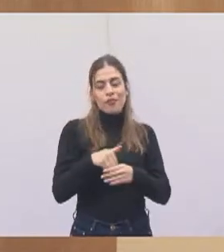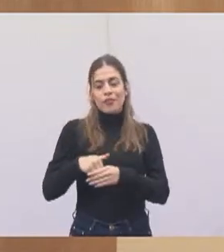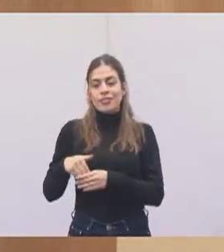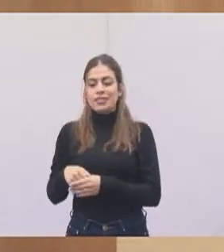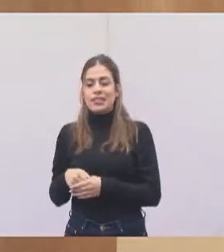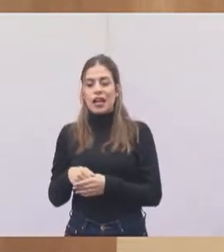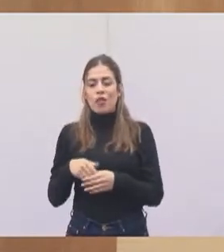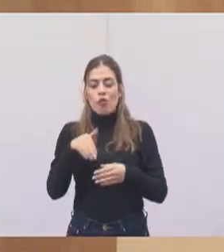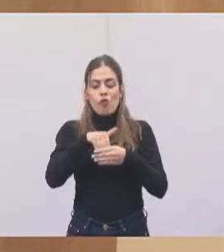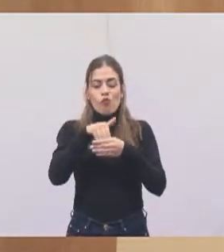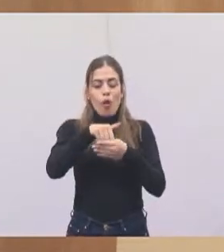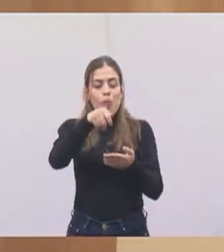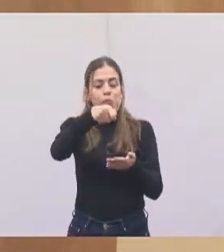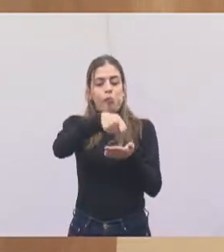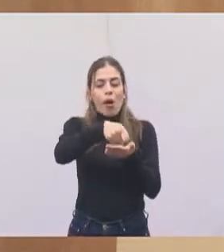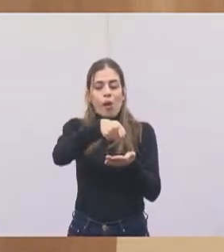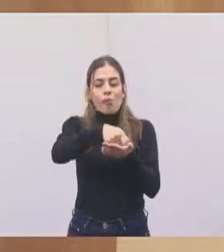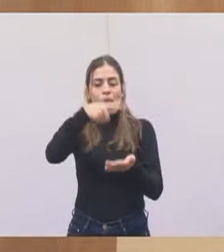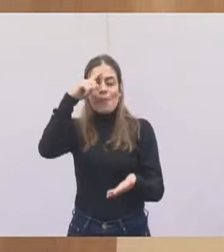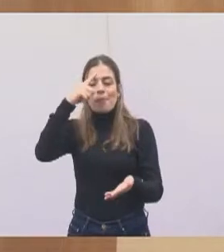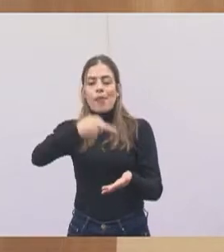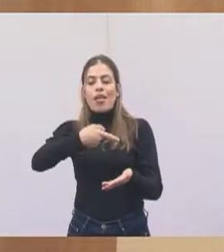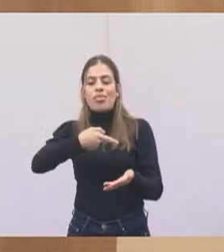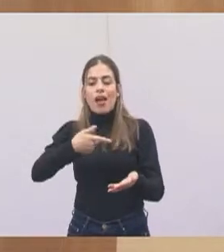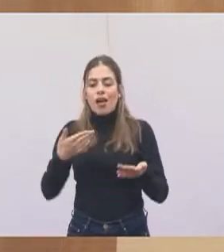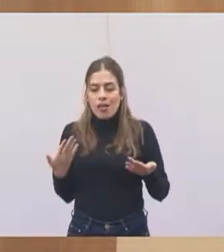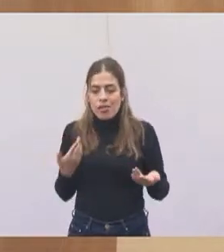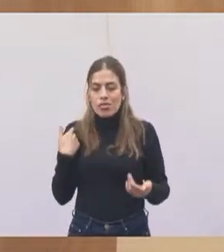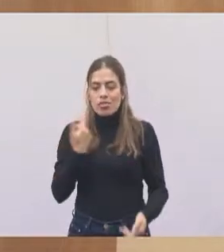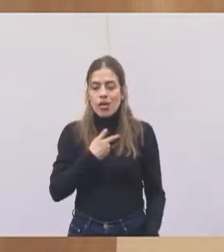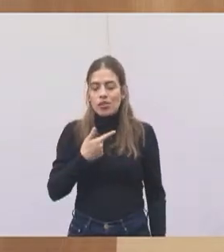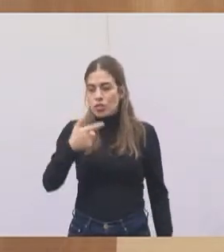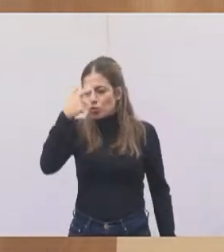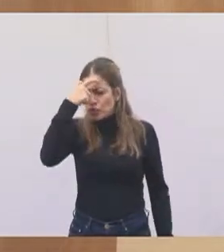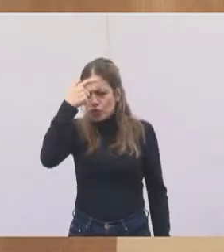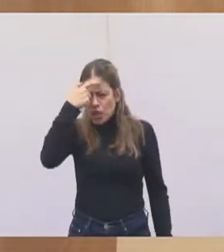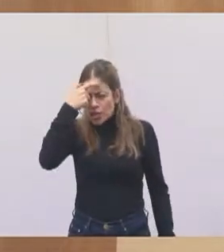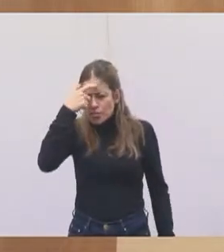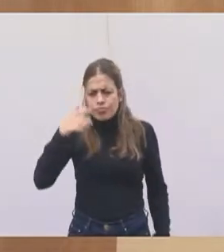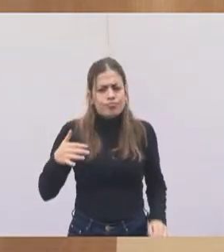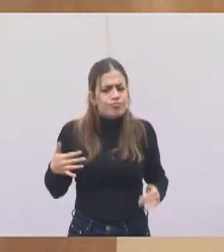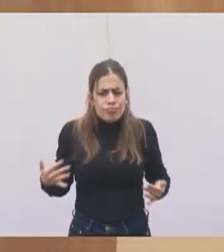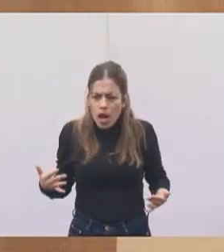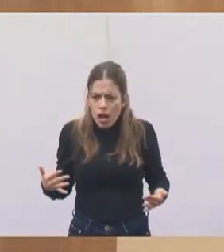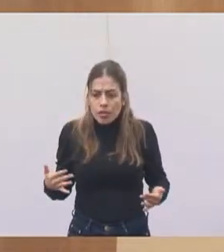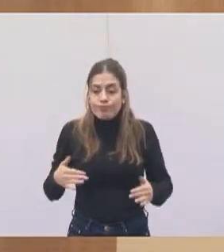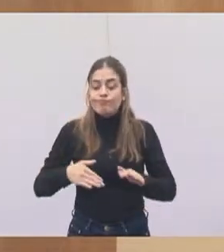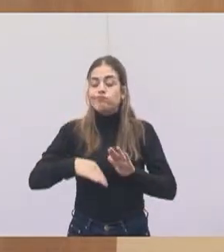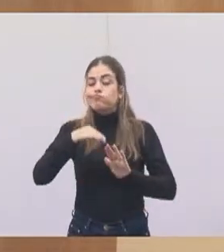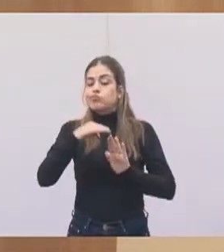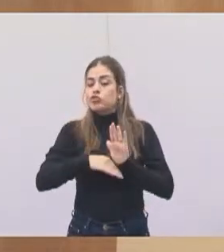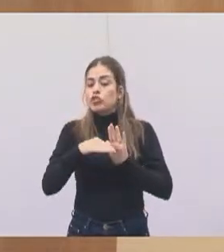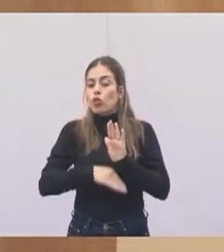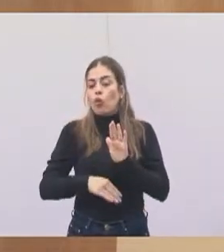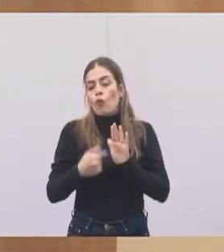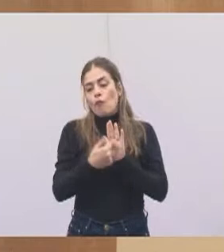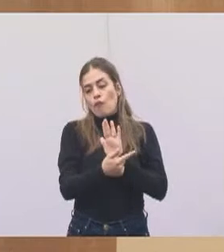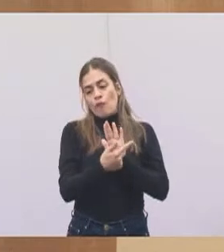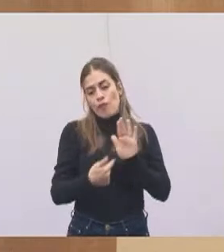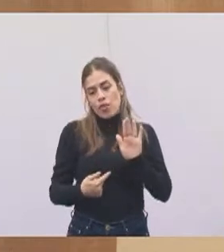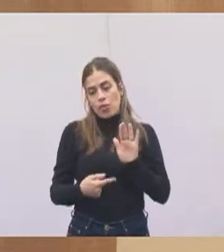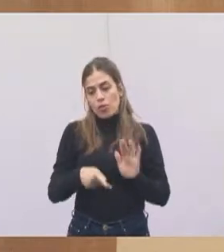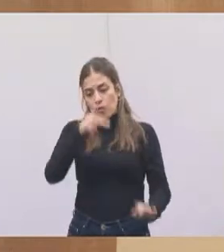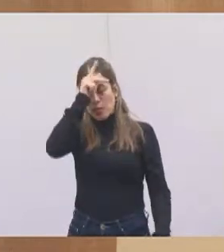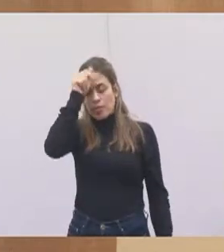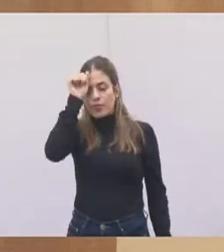e não foi isso que aconteceu, a gente votou conforme a nossa consciência, e portanto, derrubaram o veto do prefeito Isaías. Então, assim, é